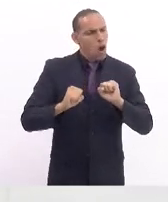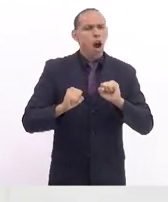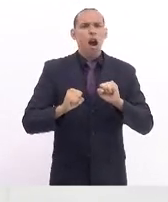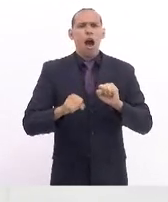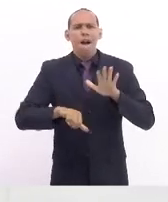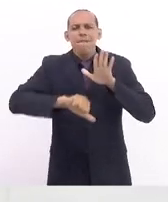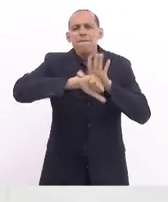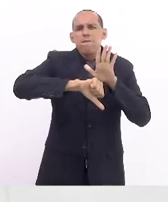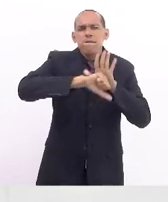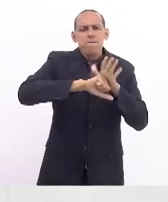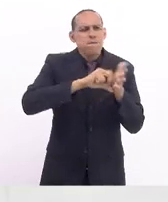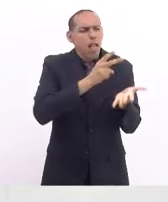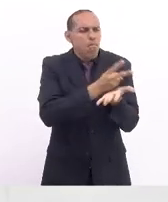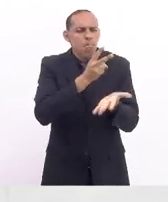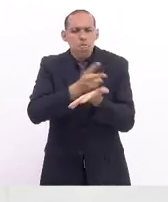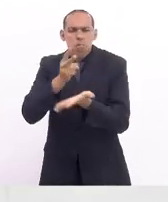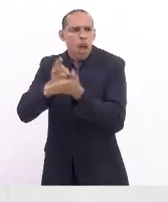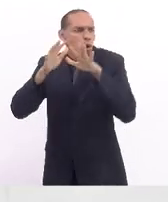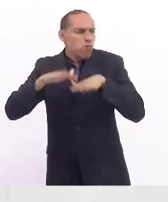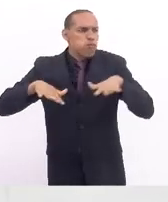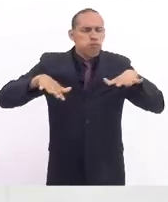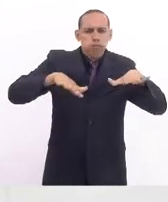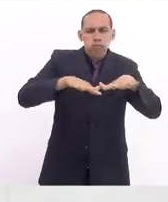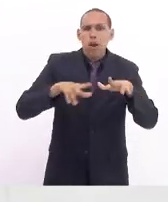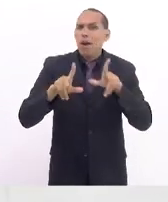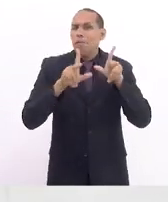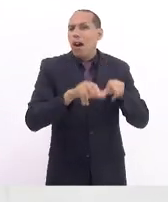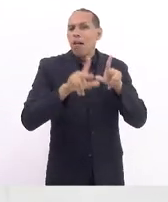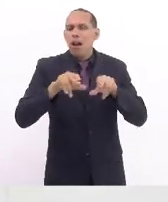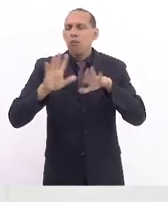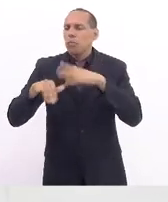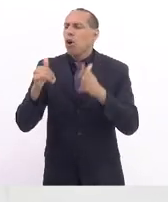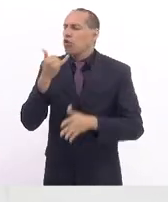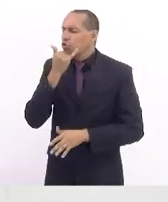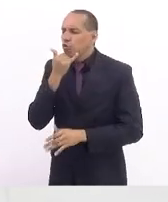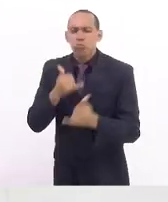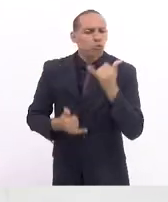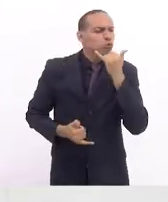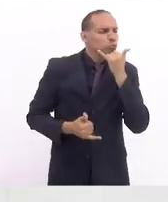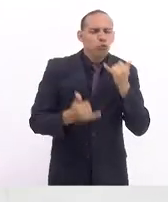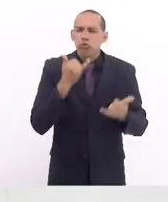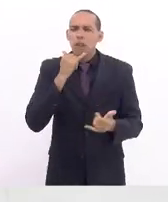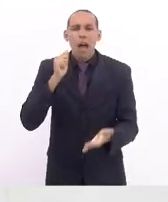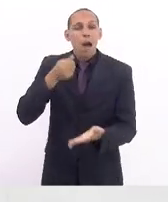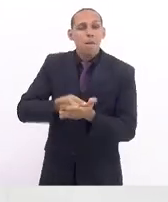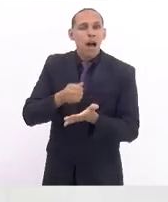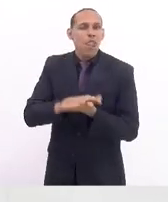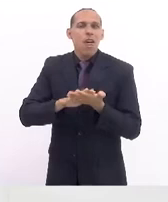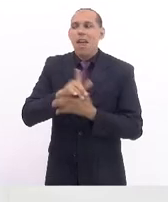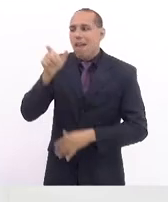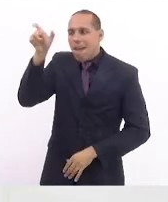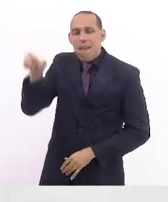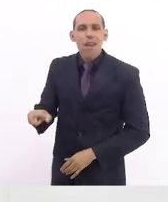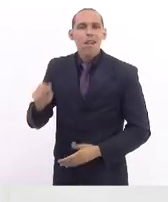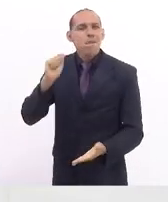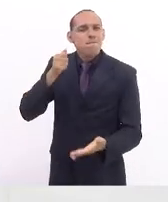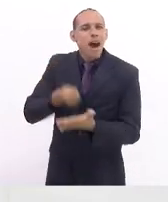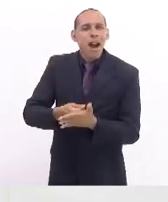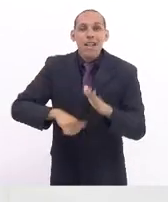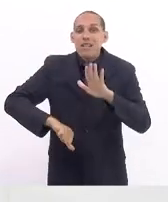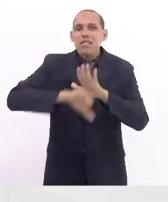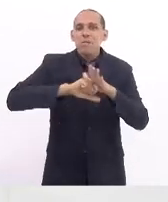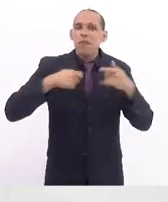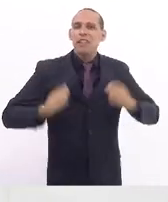crimes, todo mundo ia sair cometendo crime no país, depois pedia desculpas e não pagaria sua pena. Ele tem que pagar pelo crime que ele